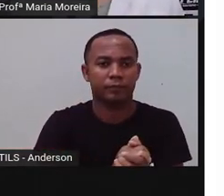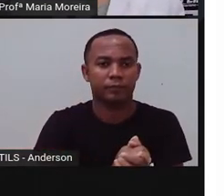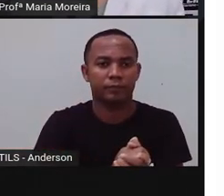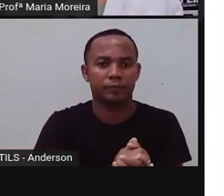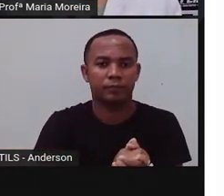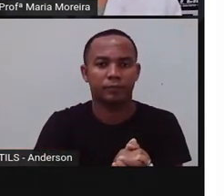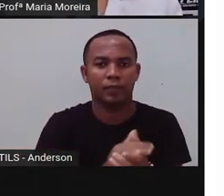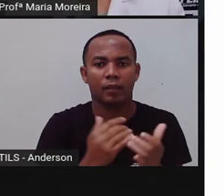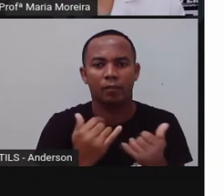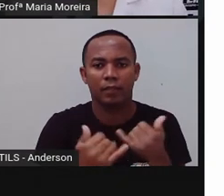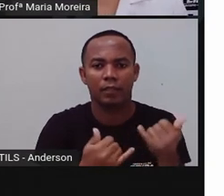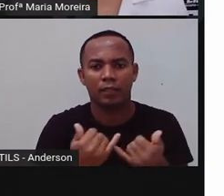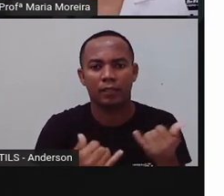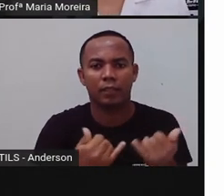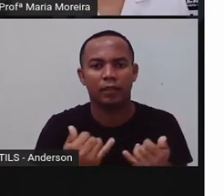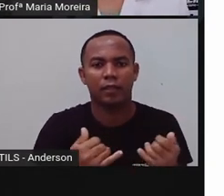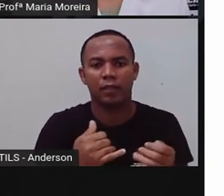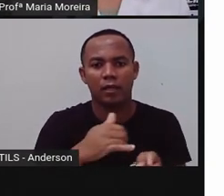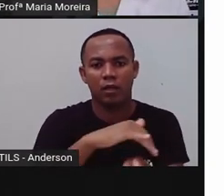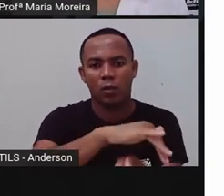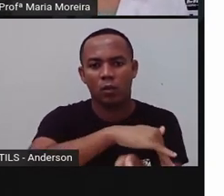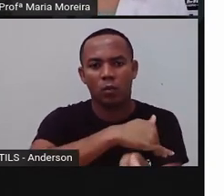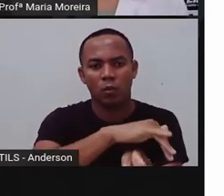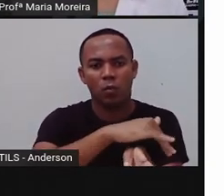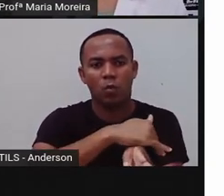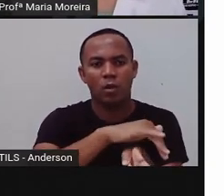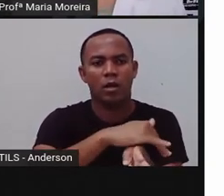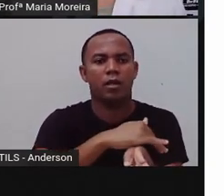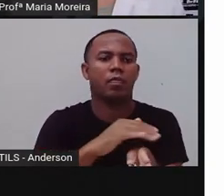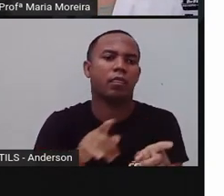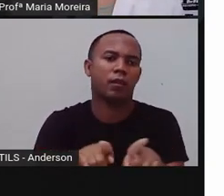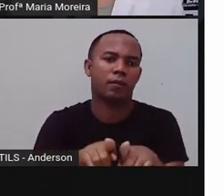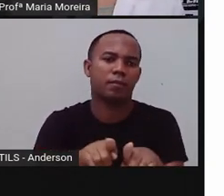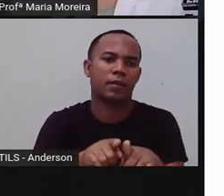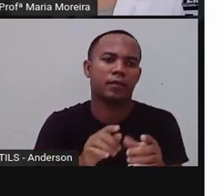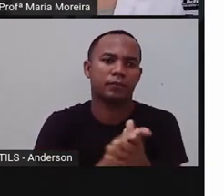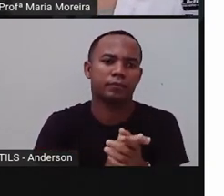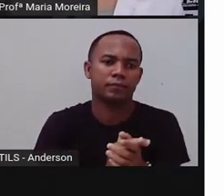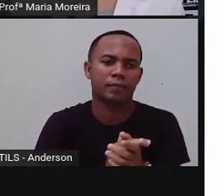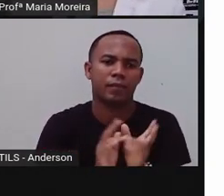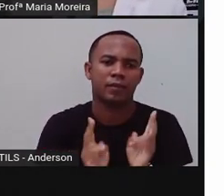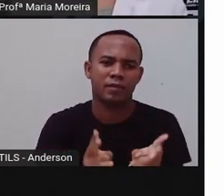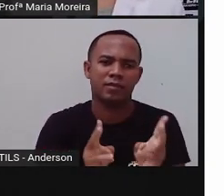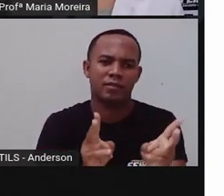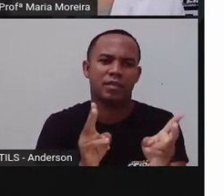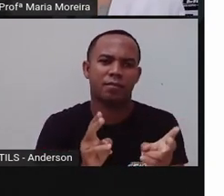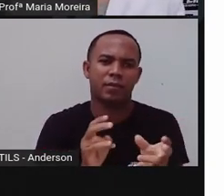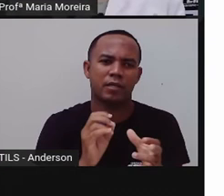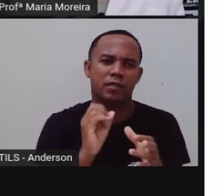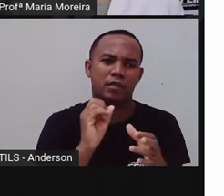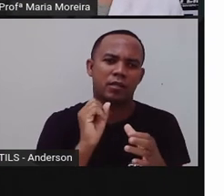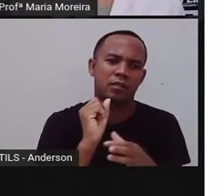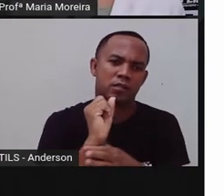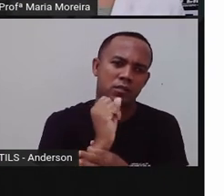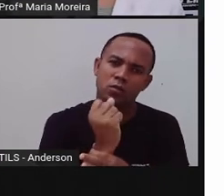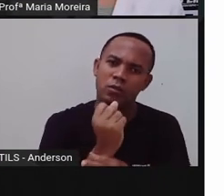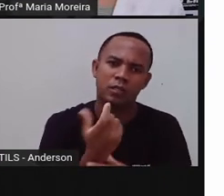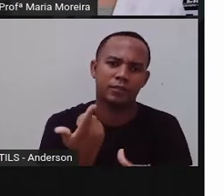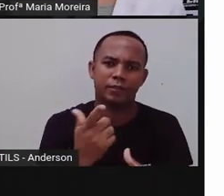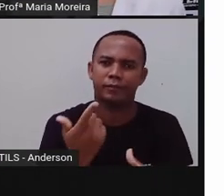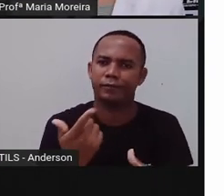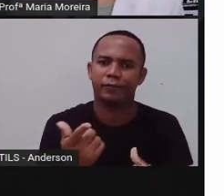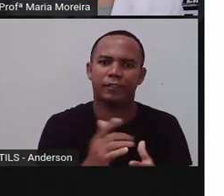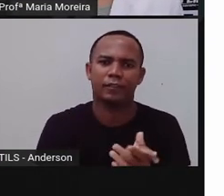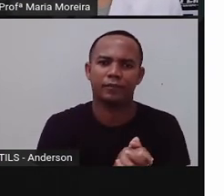diversão. A tem as ruas que vocês podem brincar, mas nem sempre é muito seguro se brincar na rua por conta do quê? Dos carros, não é